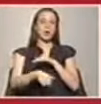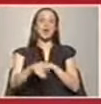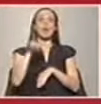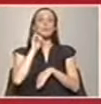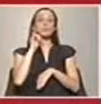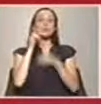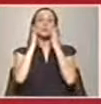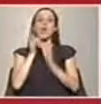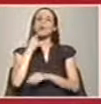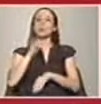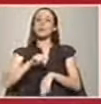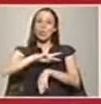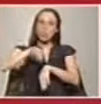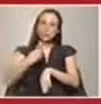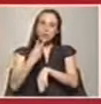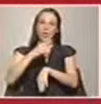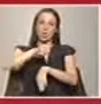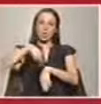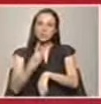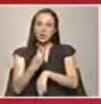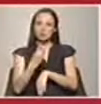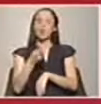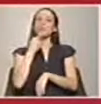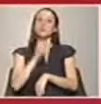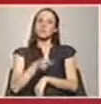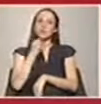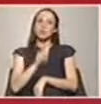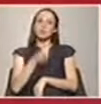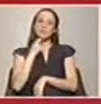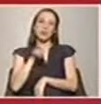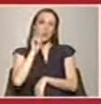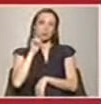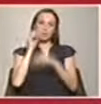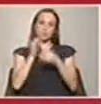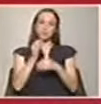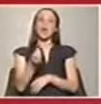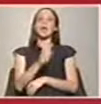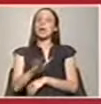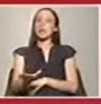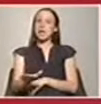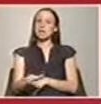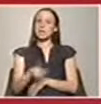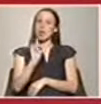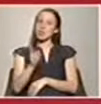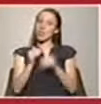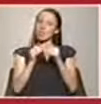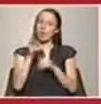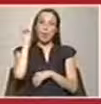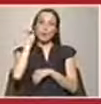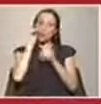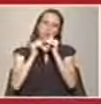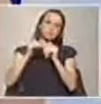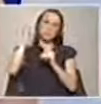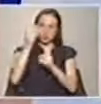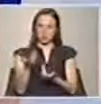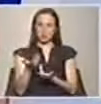duas em duas horas, para que a proteção seja eficaz. No caso das crianças, a proteção deve também ser mais elevada, não Sim, mais elevada.